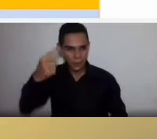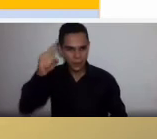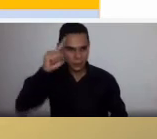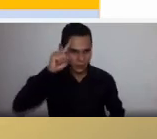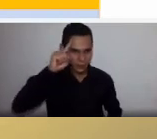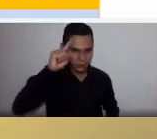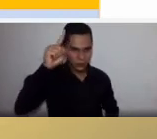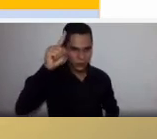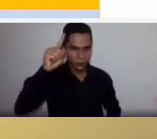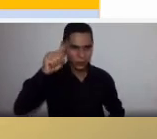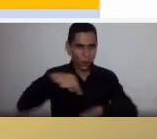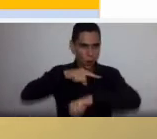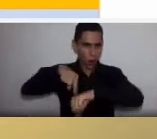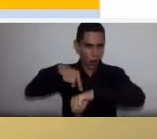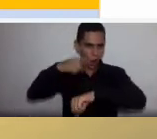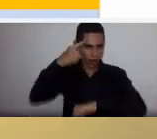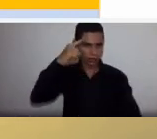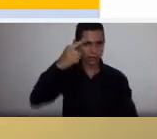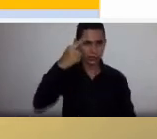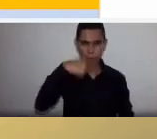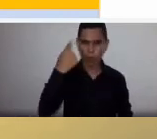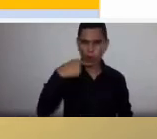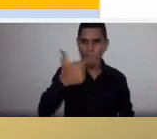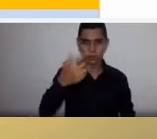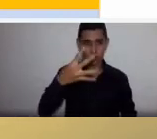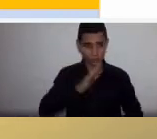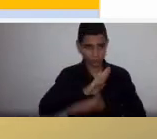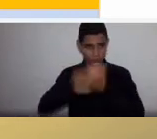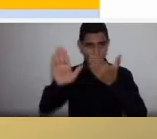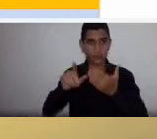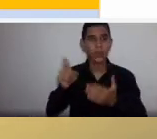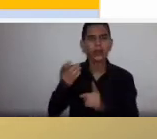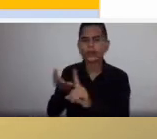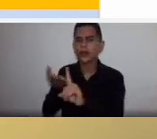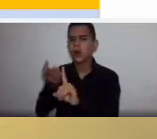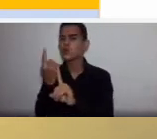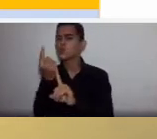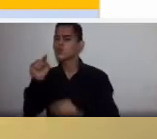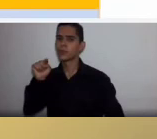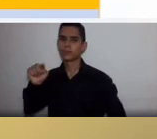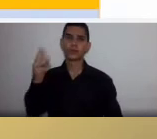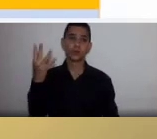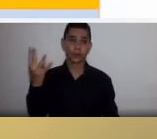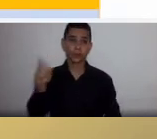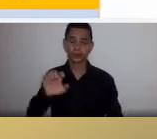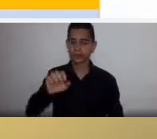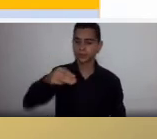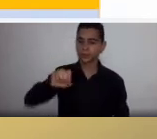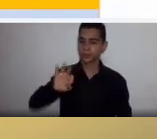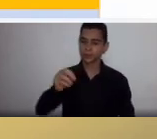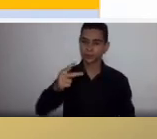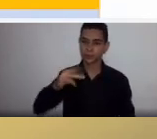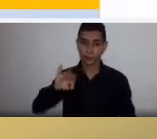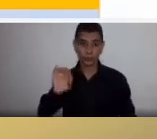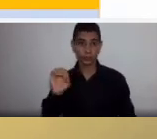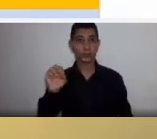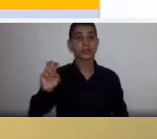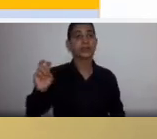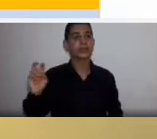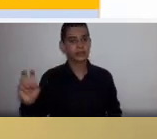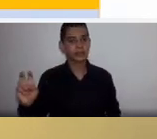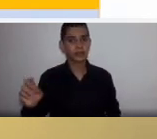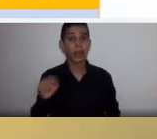depois de ter saído de sala, a hemoglobina dela atingiu o valor de 1,4 e o hematópico de 5. Nesse momento, ela perdeu a